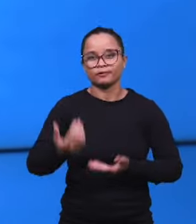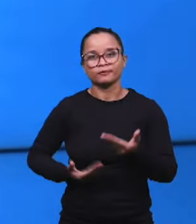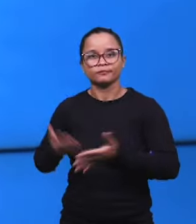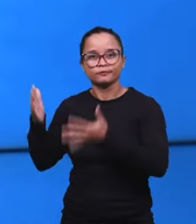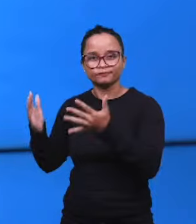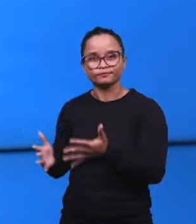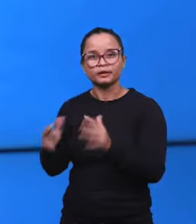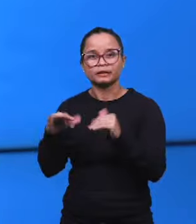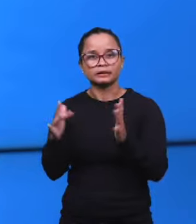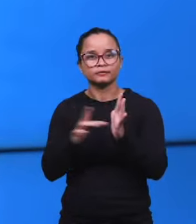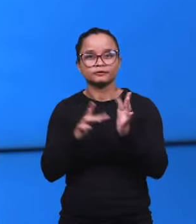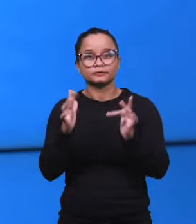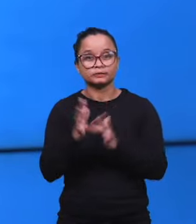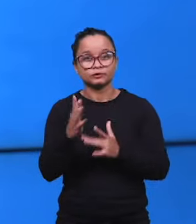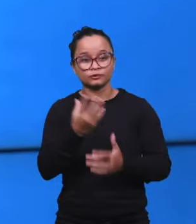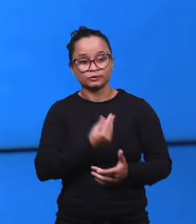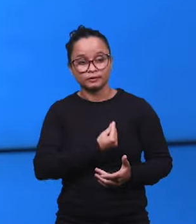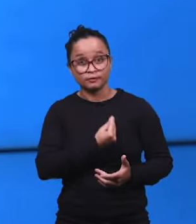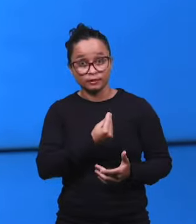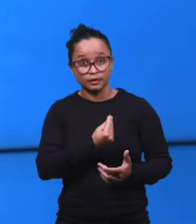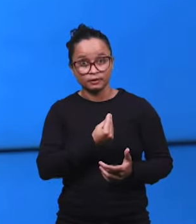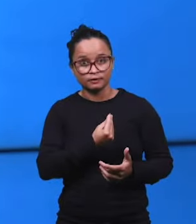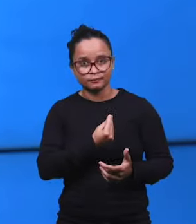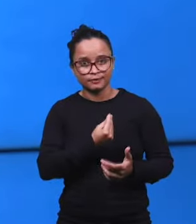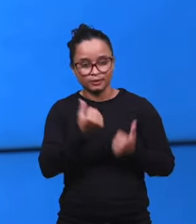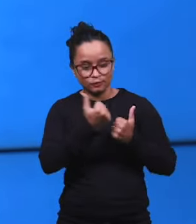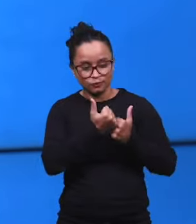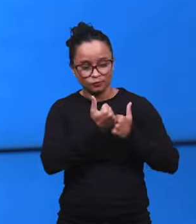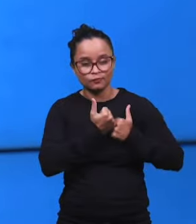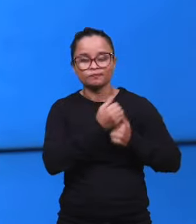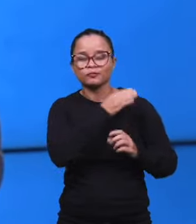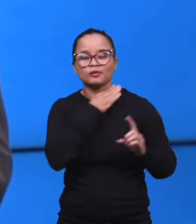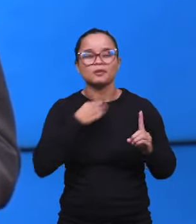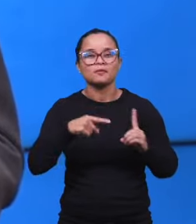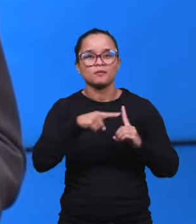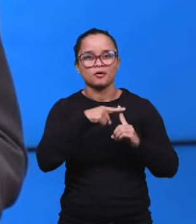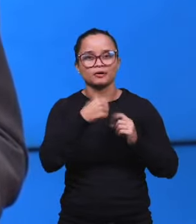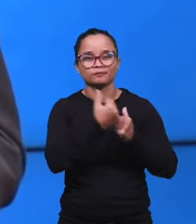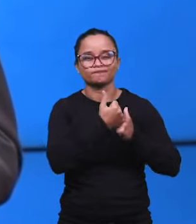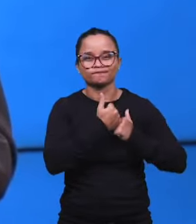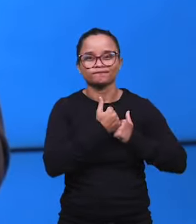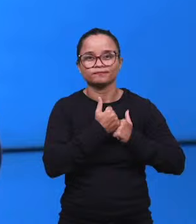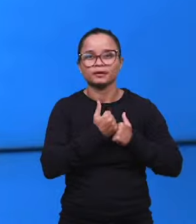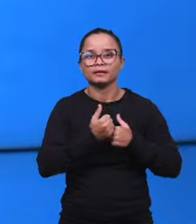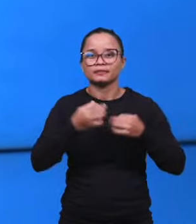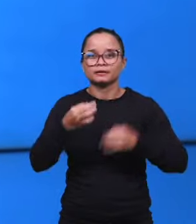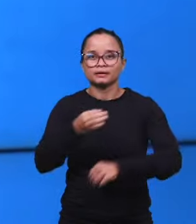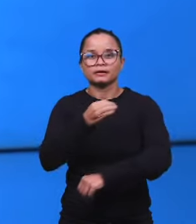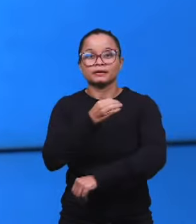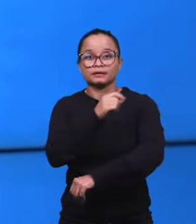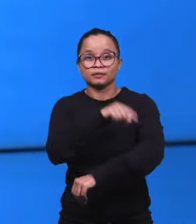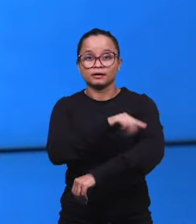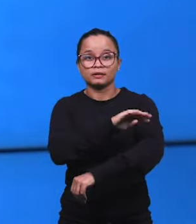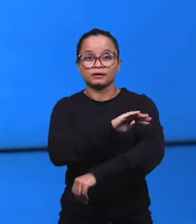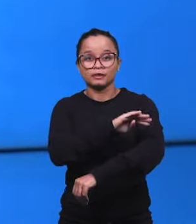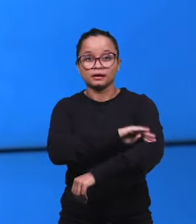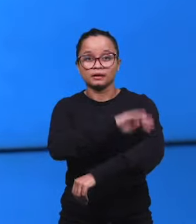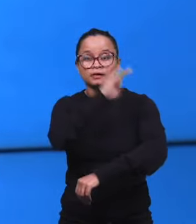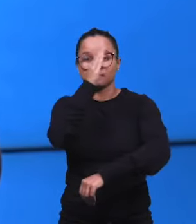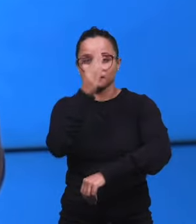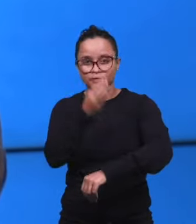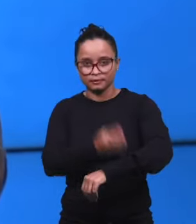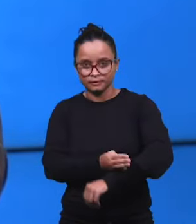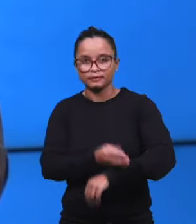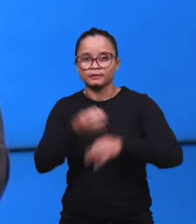Jesus oferece ali a vida dEle no seu sacrifício na cruz, exatamente no monte da mirra e no